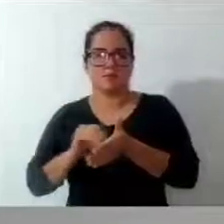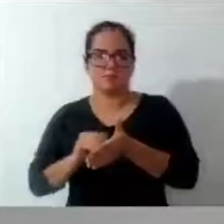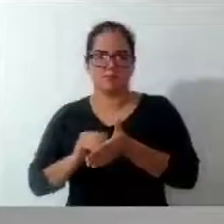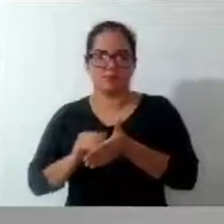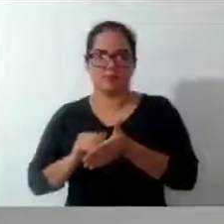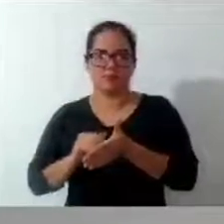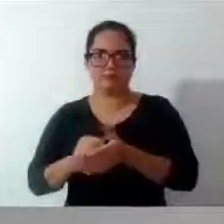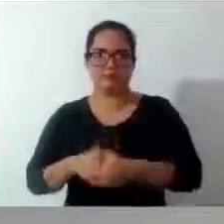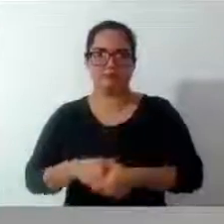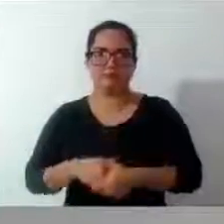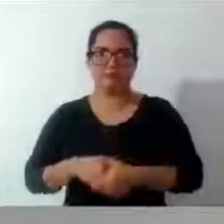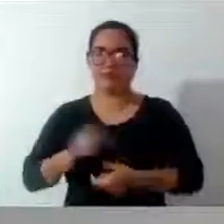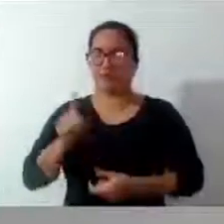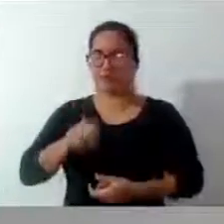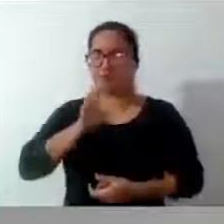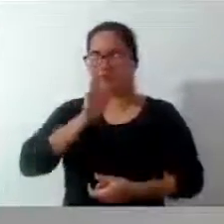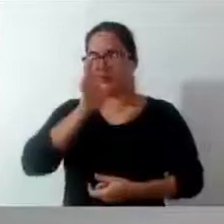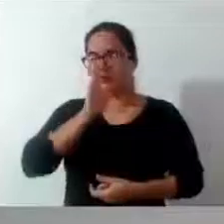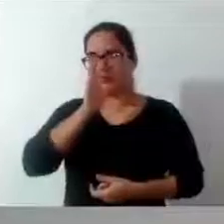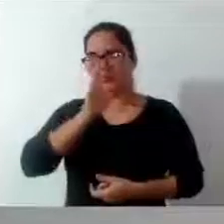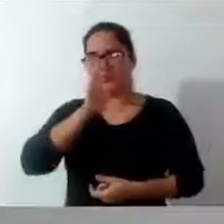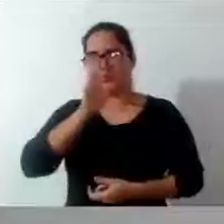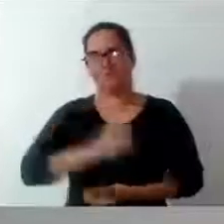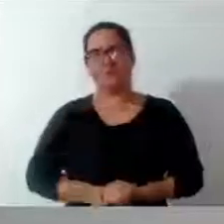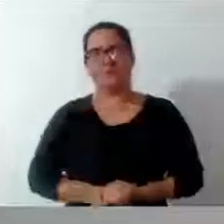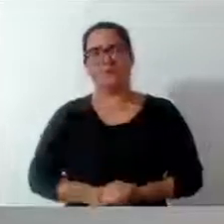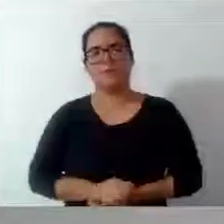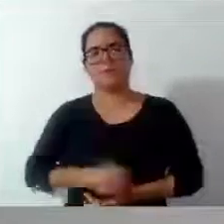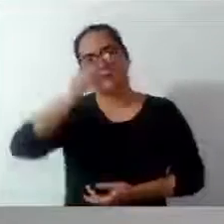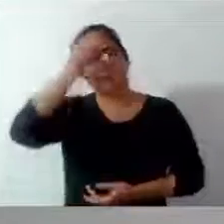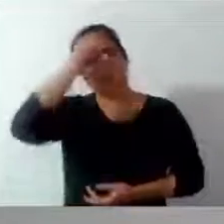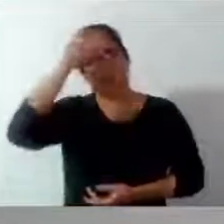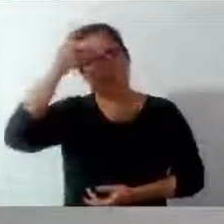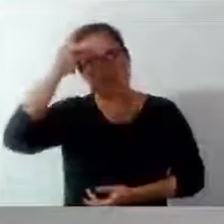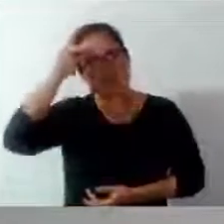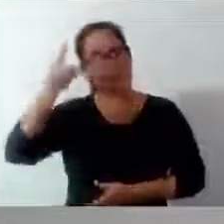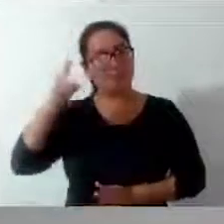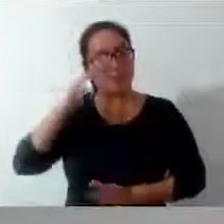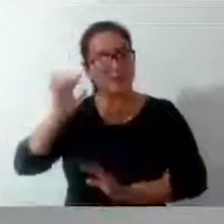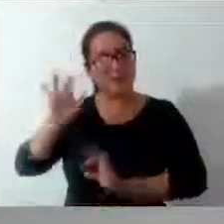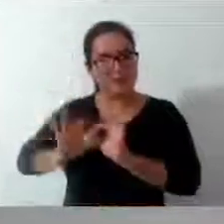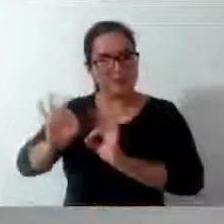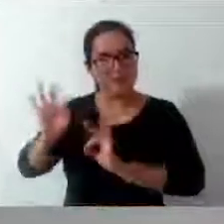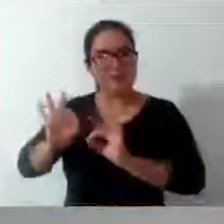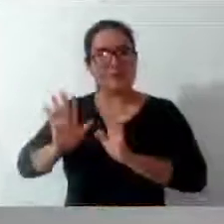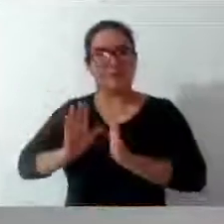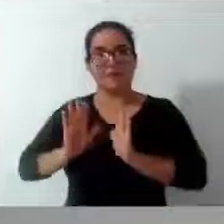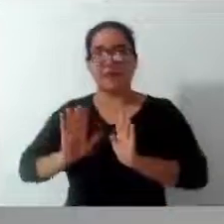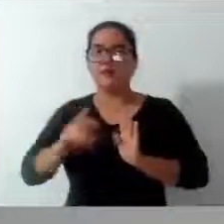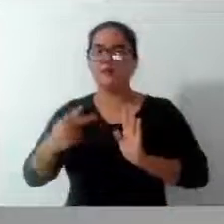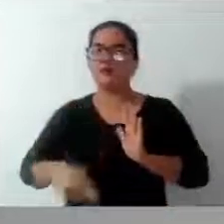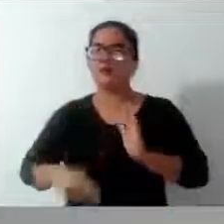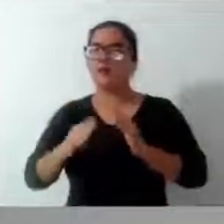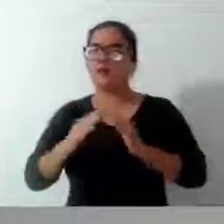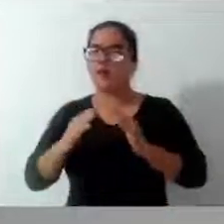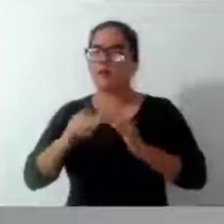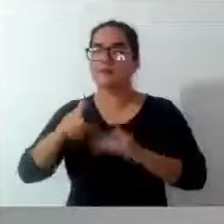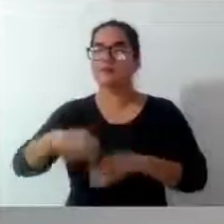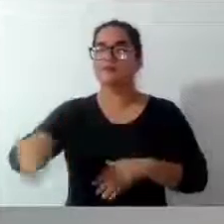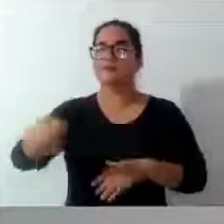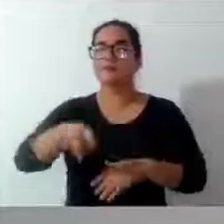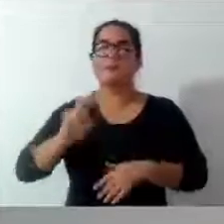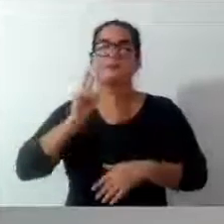Isso é um absurdo, gente. Prefeito, revisa isso, mas está aqui nessa casa. Eu acho que os vereadores têm a consciência que